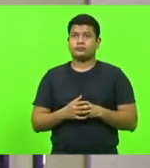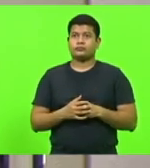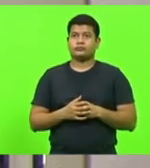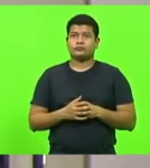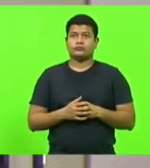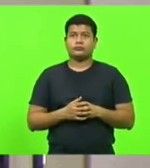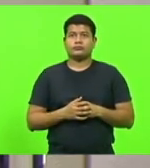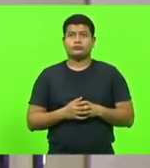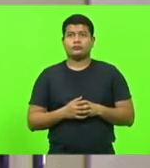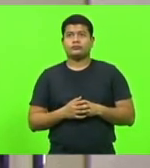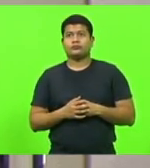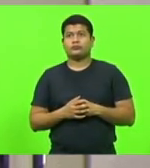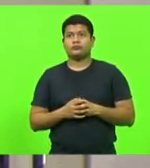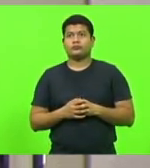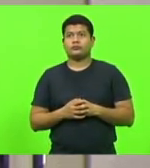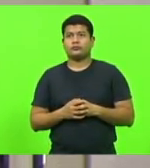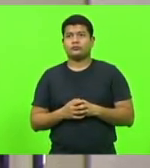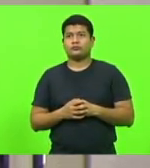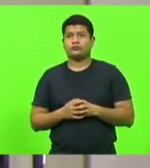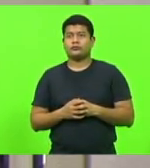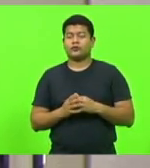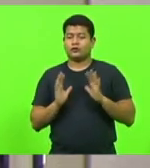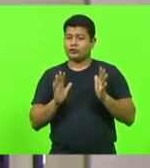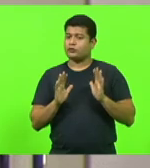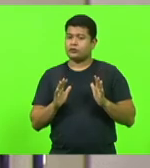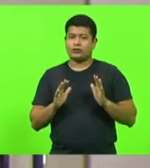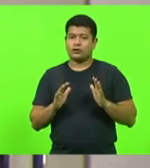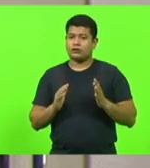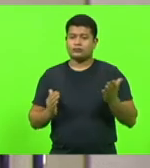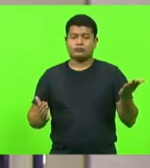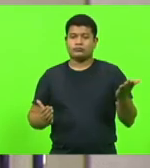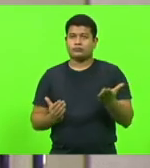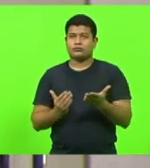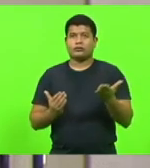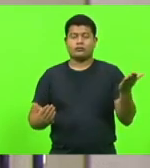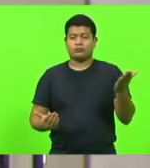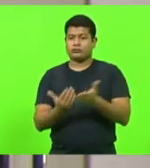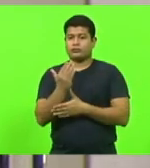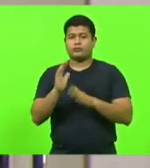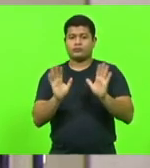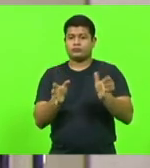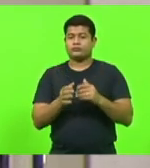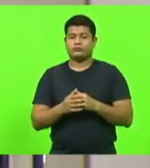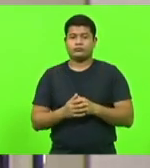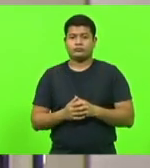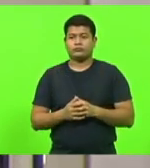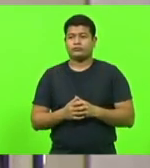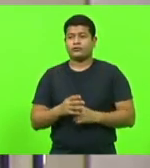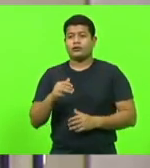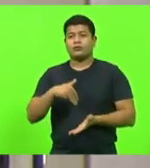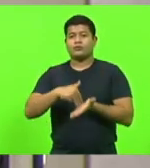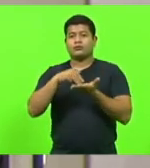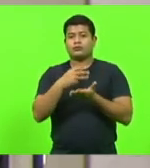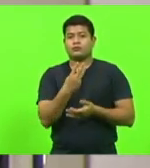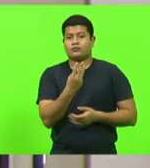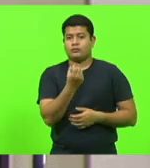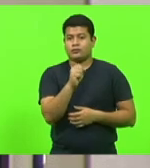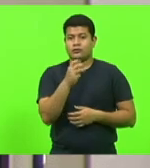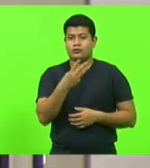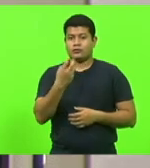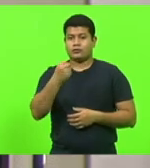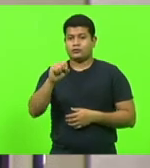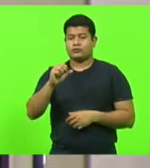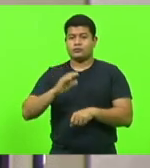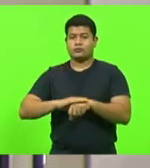Sugiro que faça, presidente. Já foi promulgada a votação. Foi aprovado por maioria. Moção 838, autor, deputado